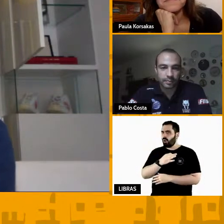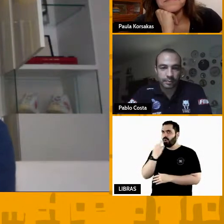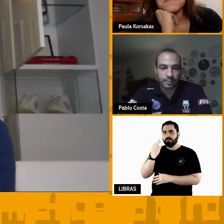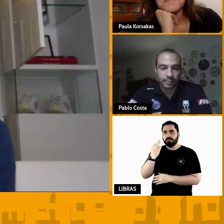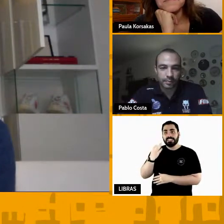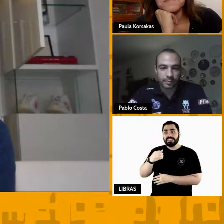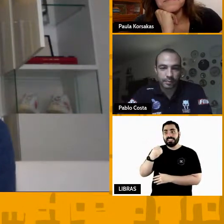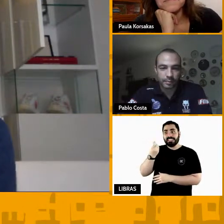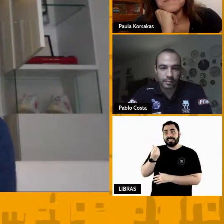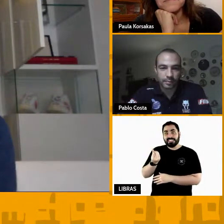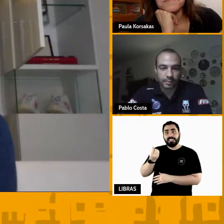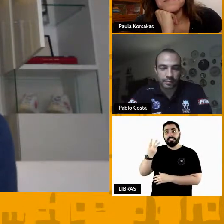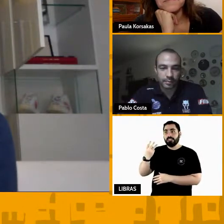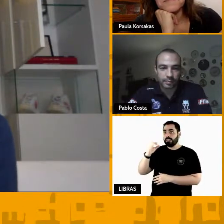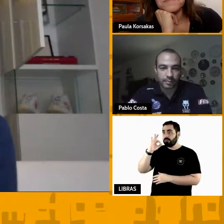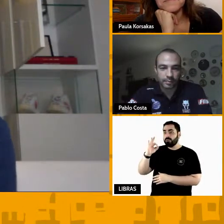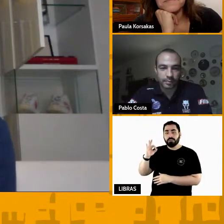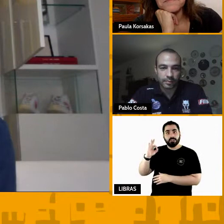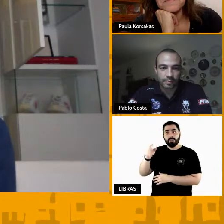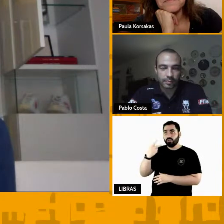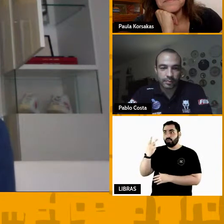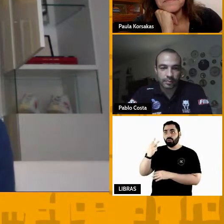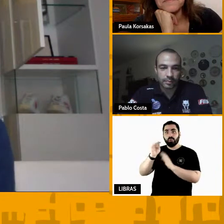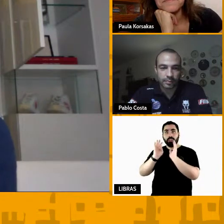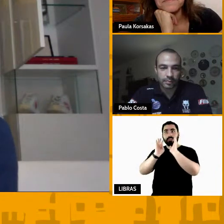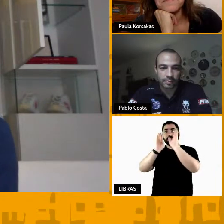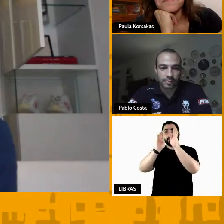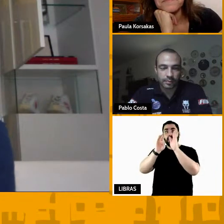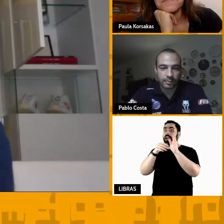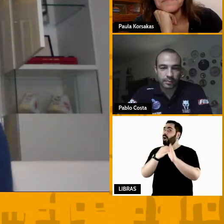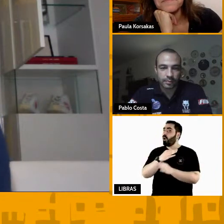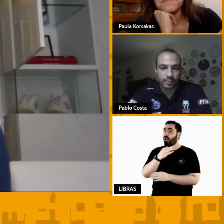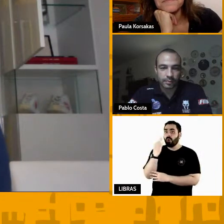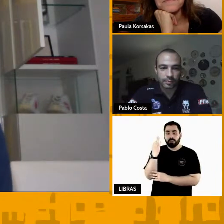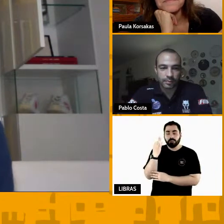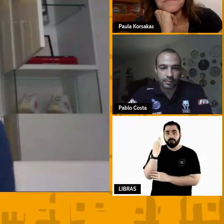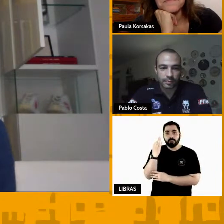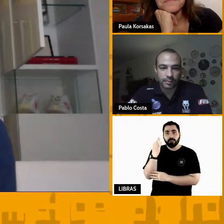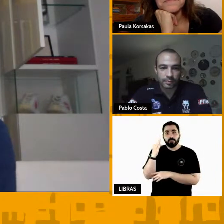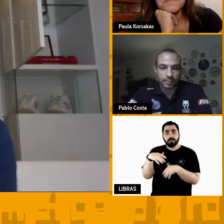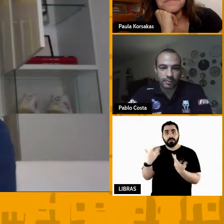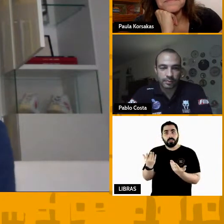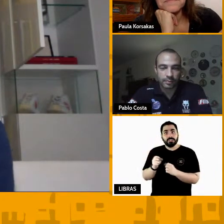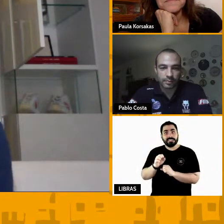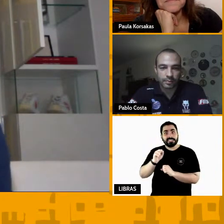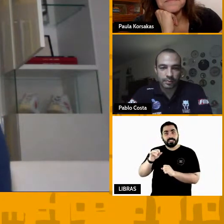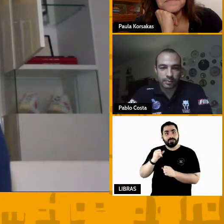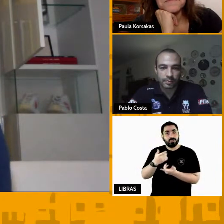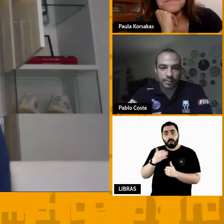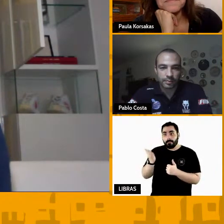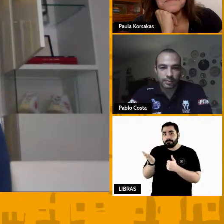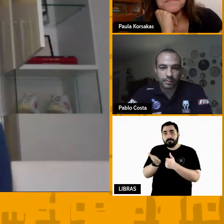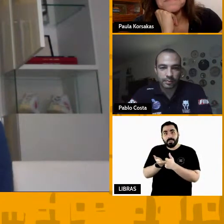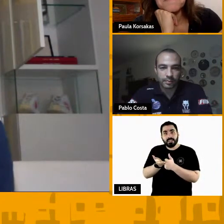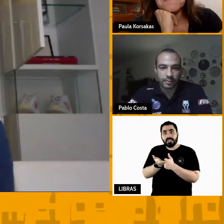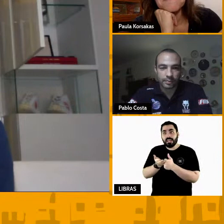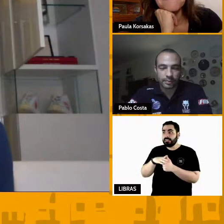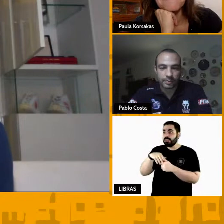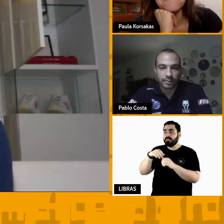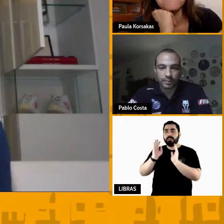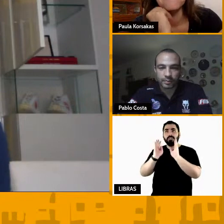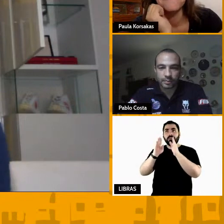2 pontos é ótimo ou seja metade das bolas de 3 pontos pelo menos não vão entrar na cesta